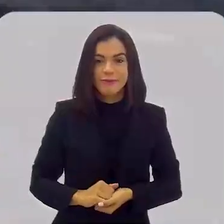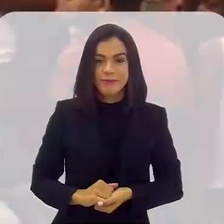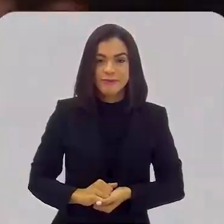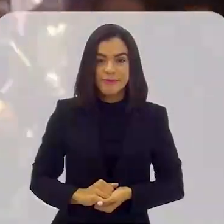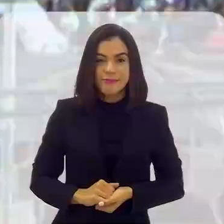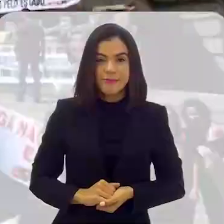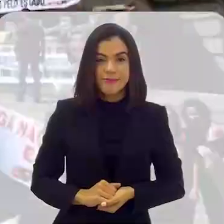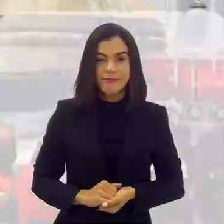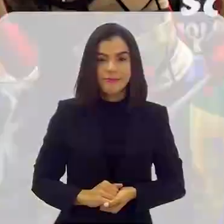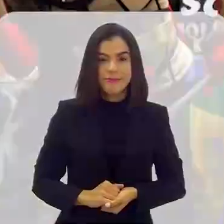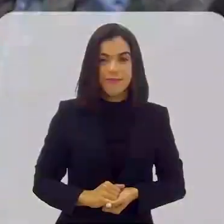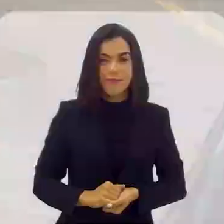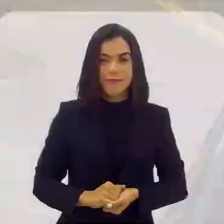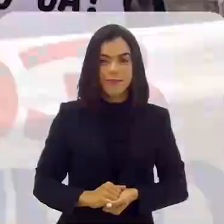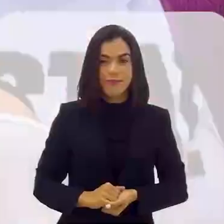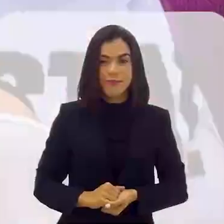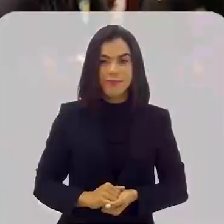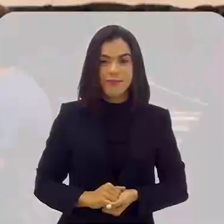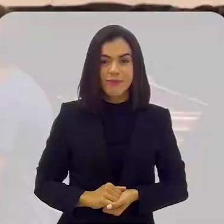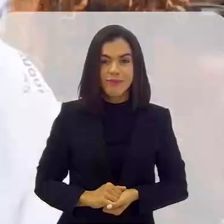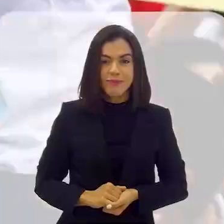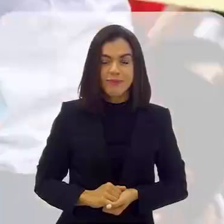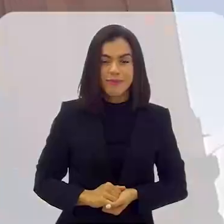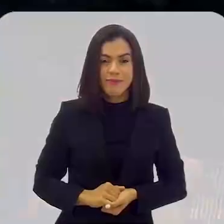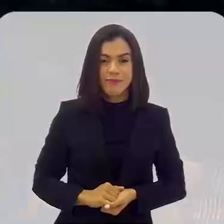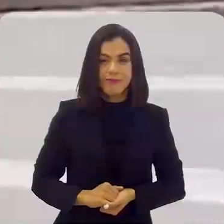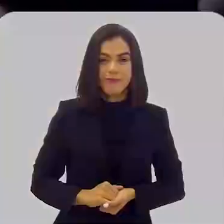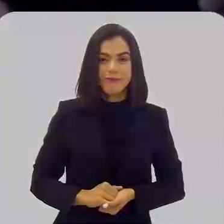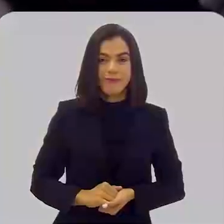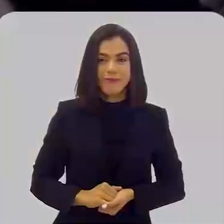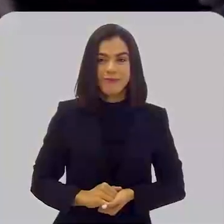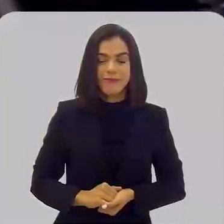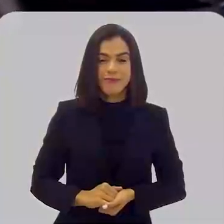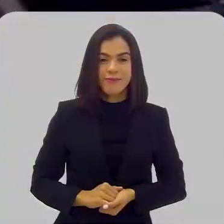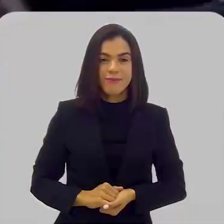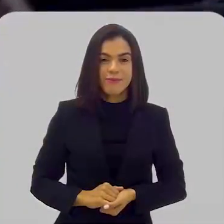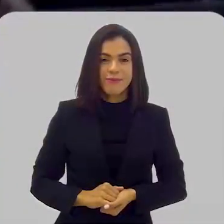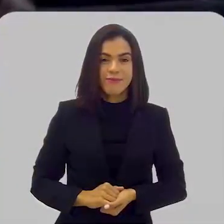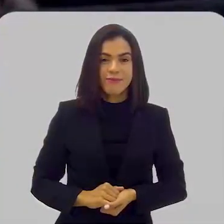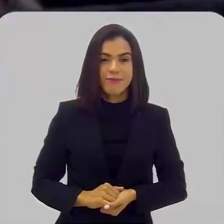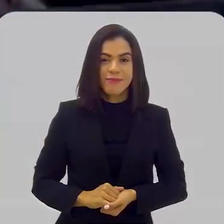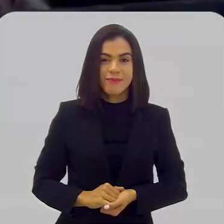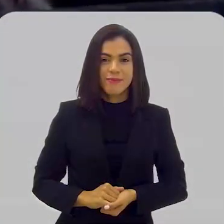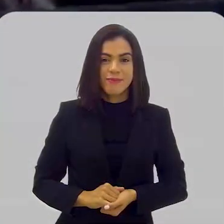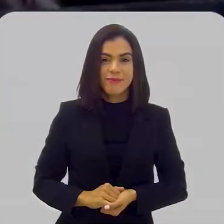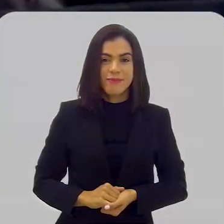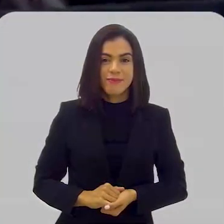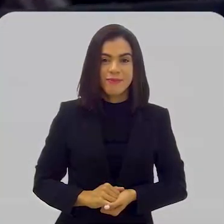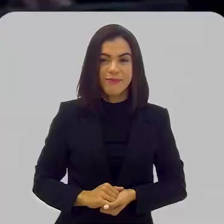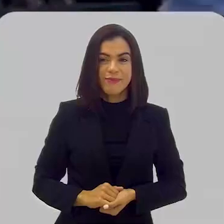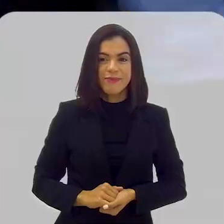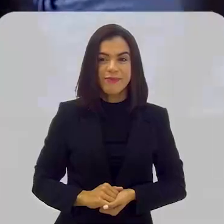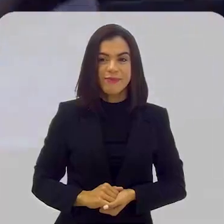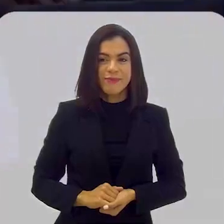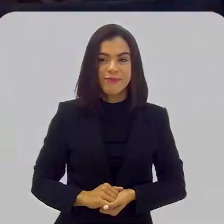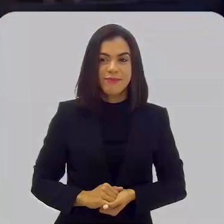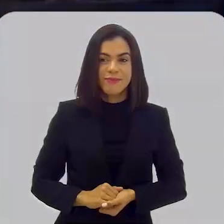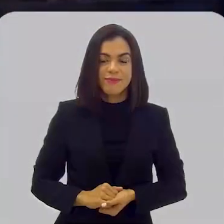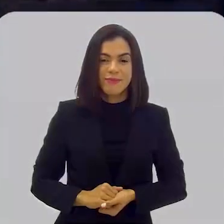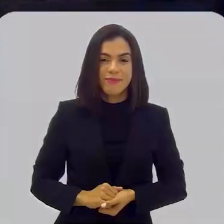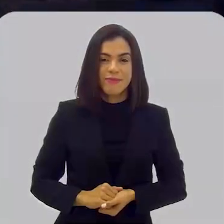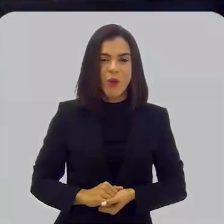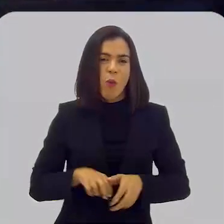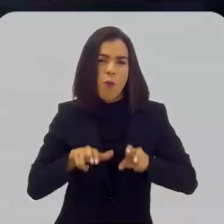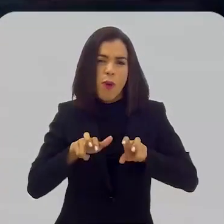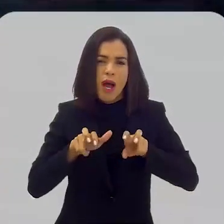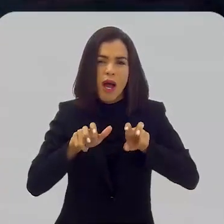cento e oito anos que essa história se repete! Há cento e oito anos que essa história se